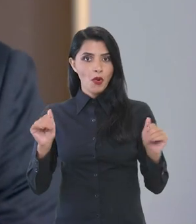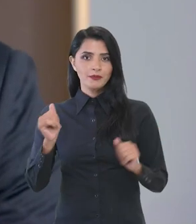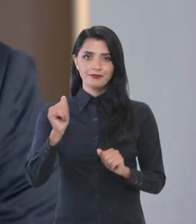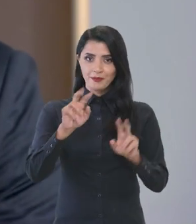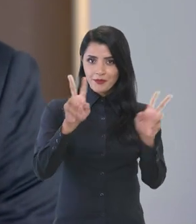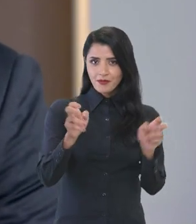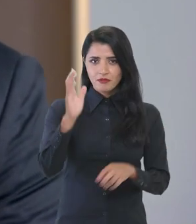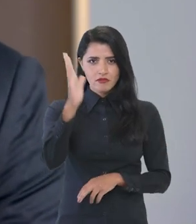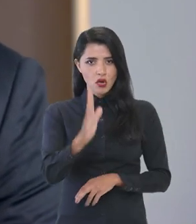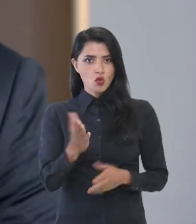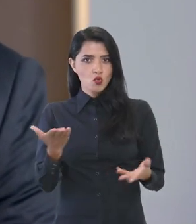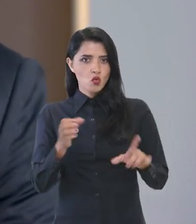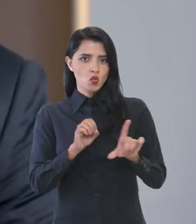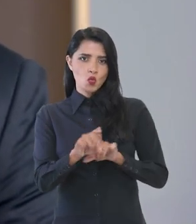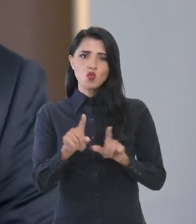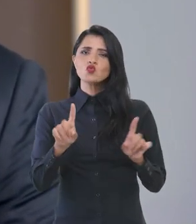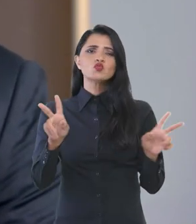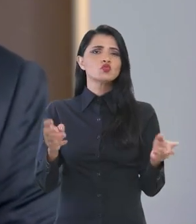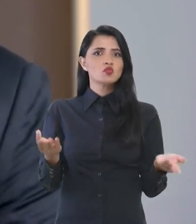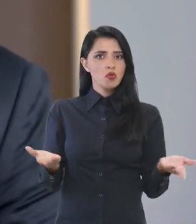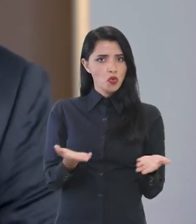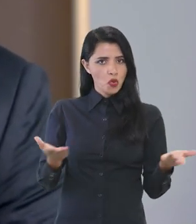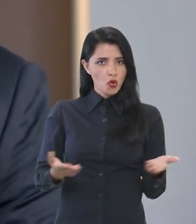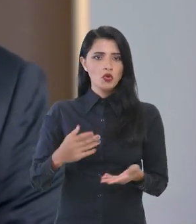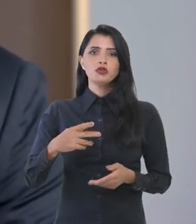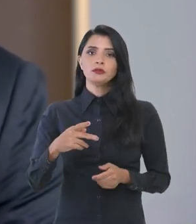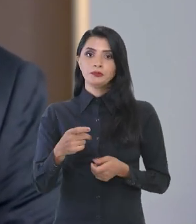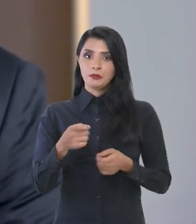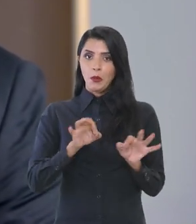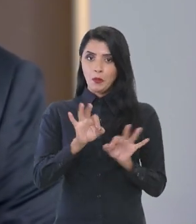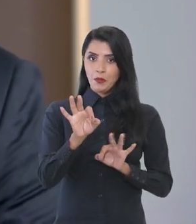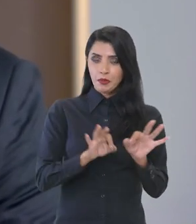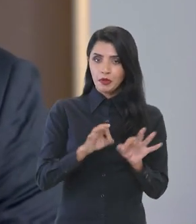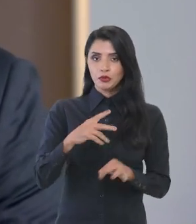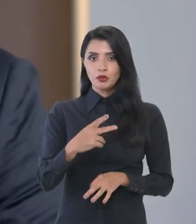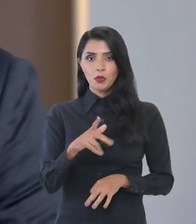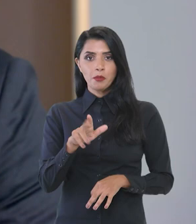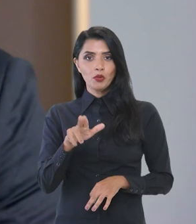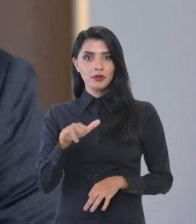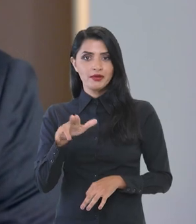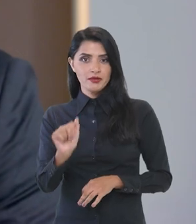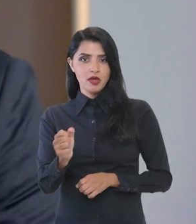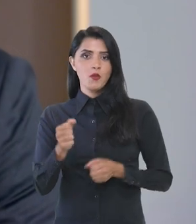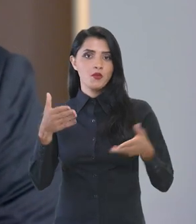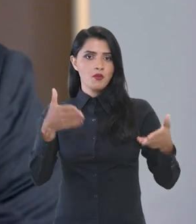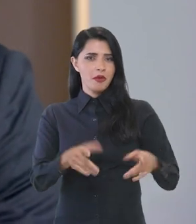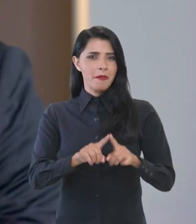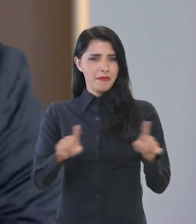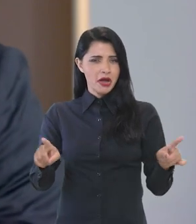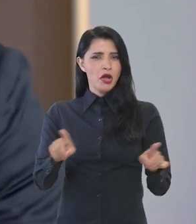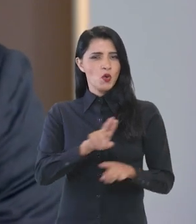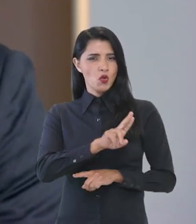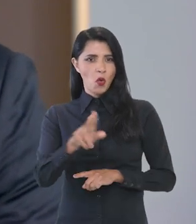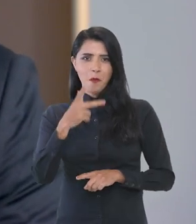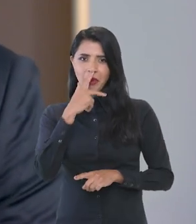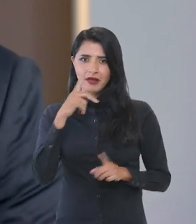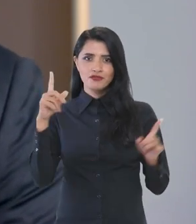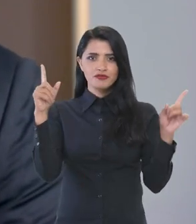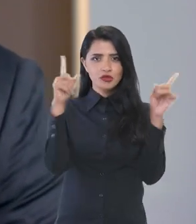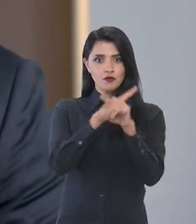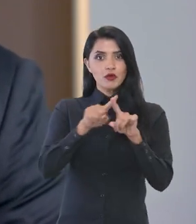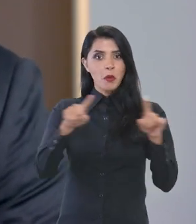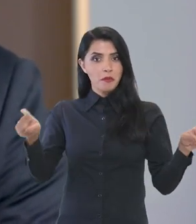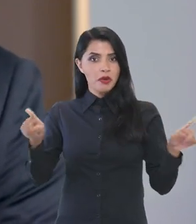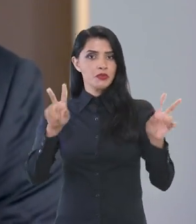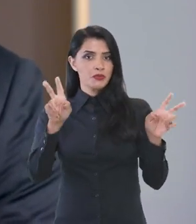Olá, o Brasil em Pauta está no ar. O tema de hoje é o Plano Plurianual Participativo. Mas apesar do nome parecer